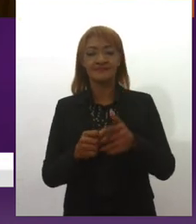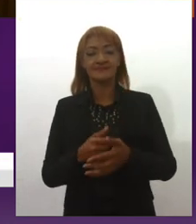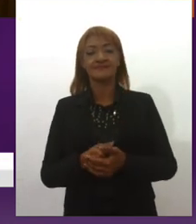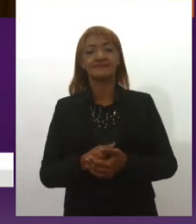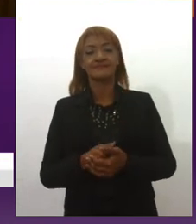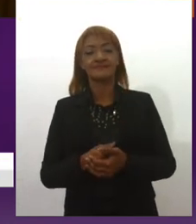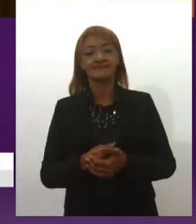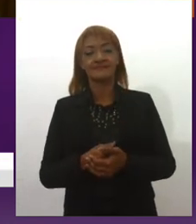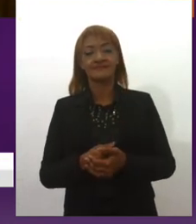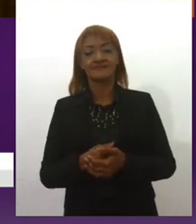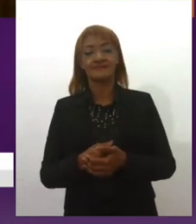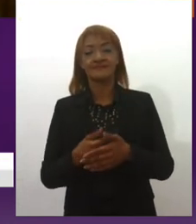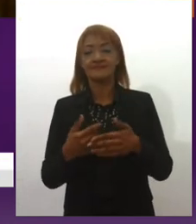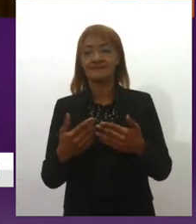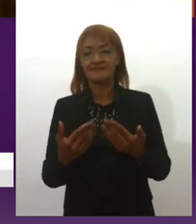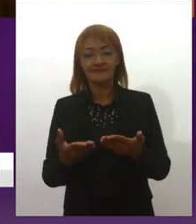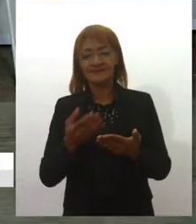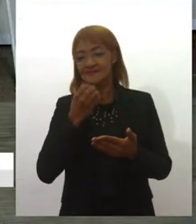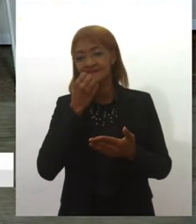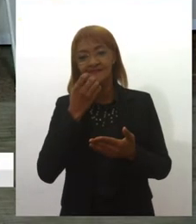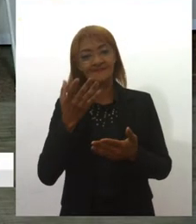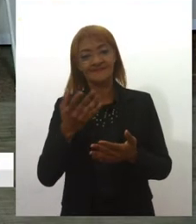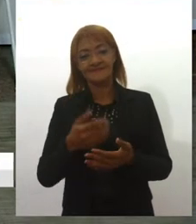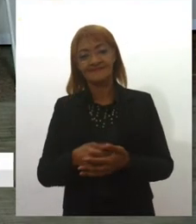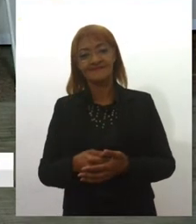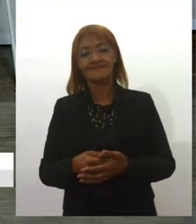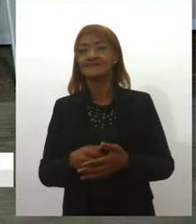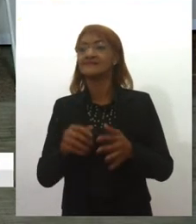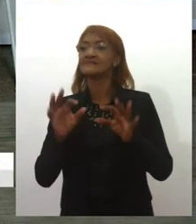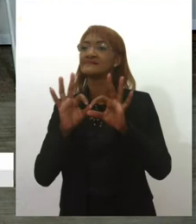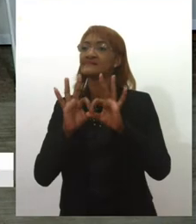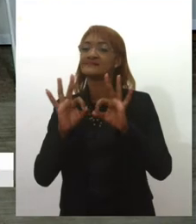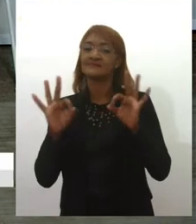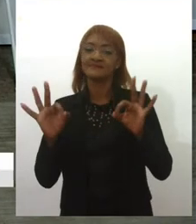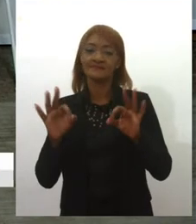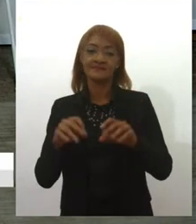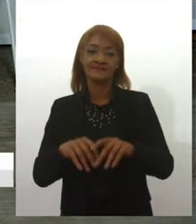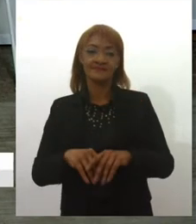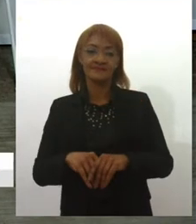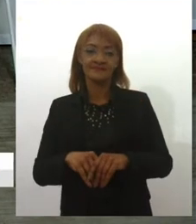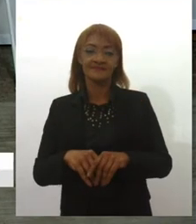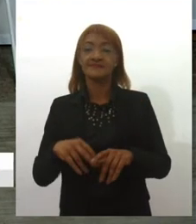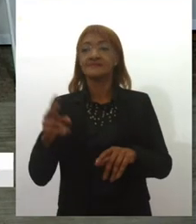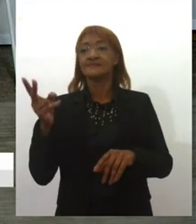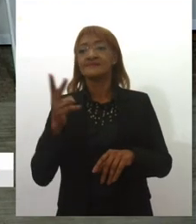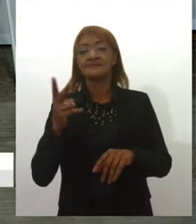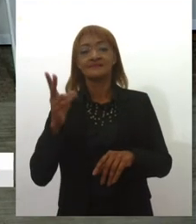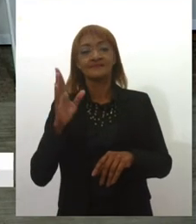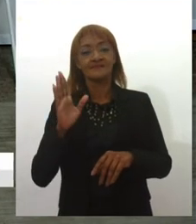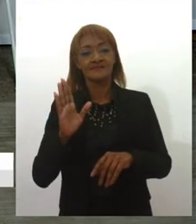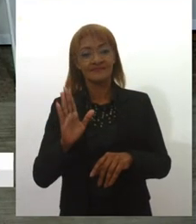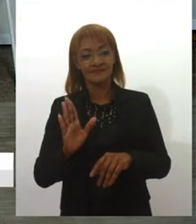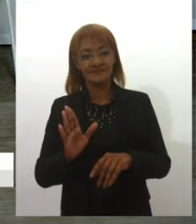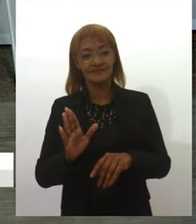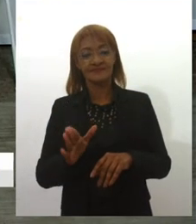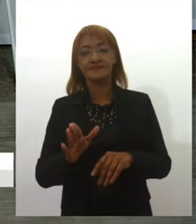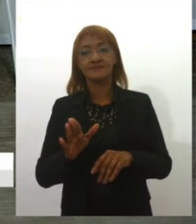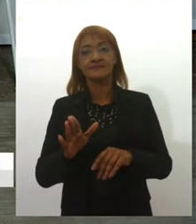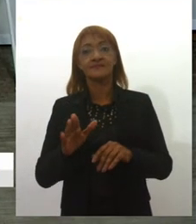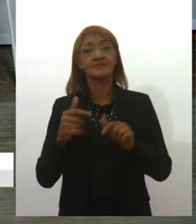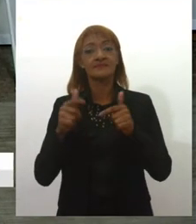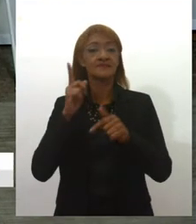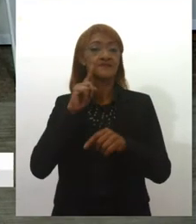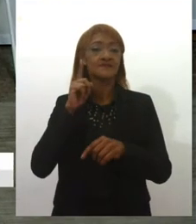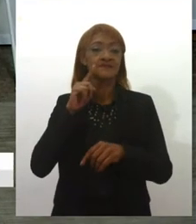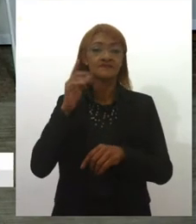posições tão incríveis. Que ótimo, que ótimo. Nicole, ela já atua lá nos Estados Unidos, está